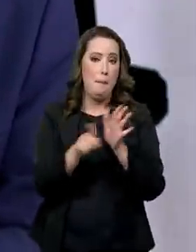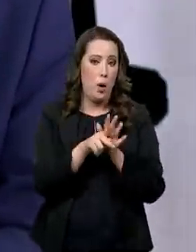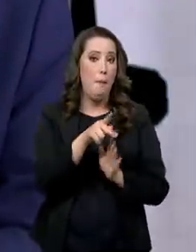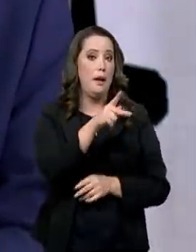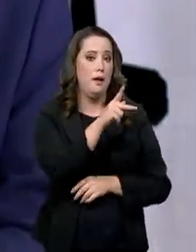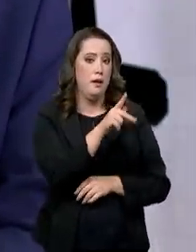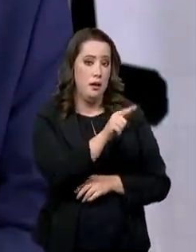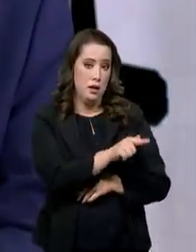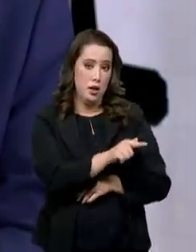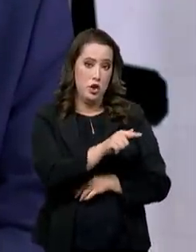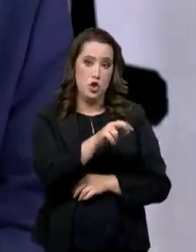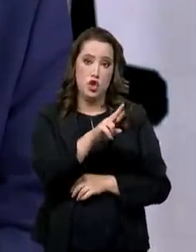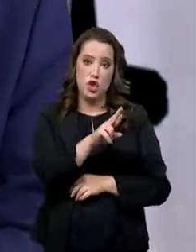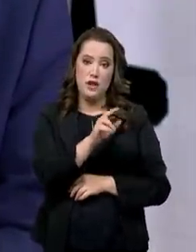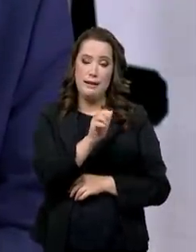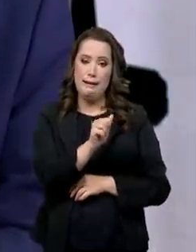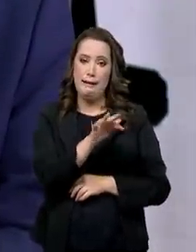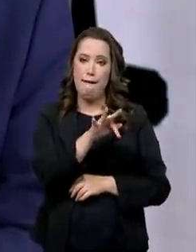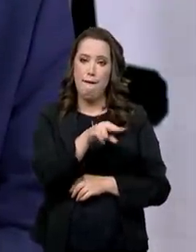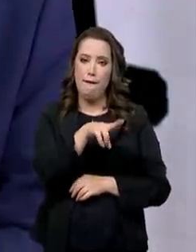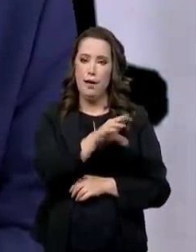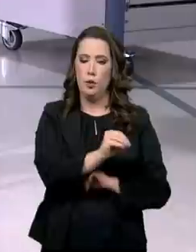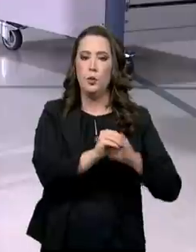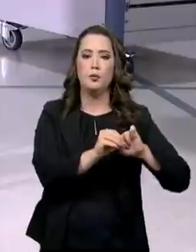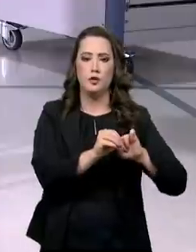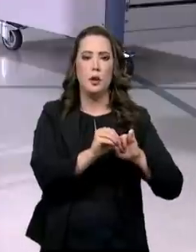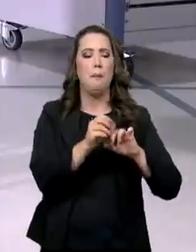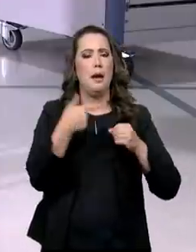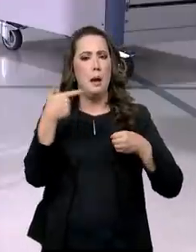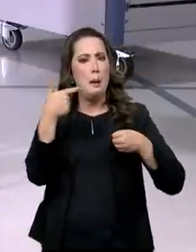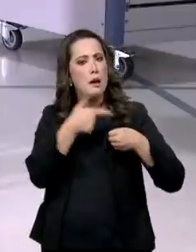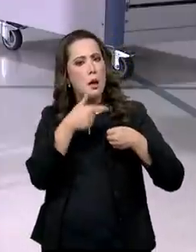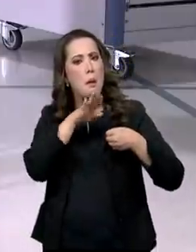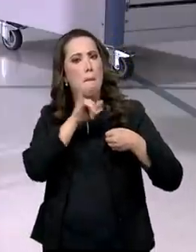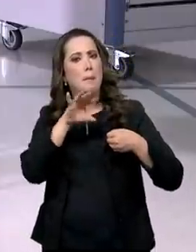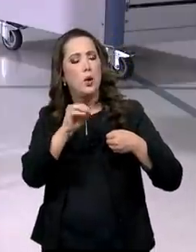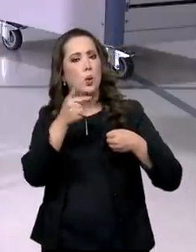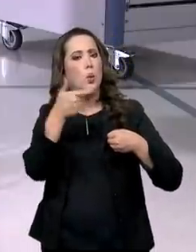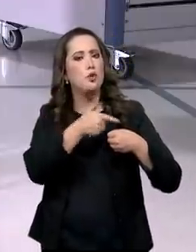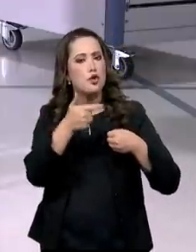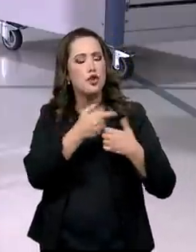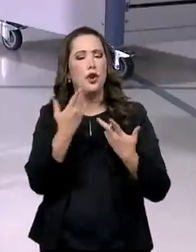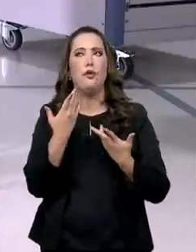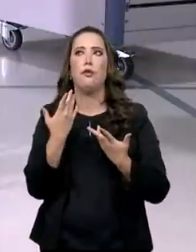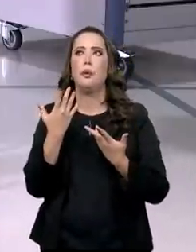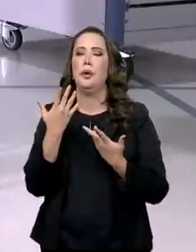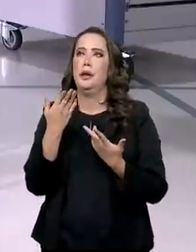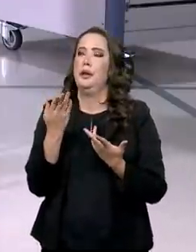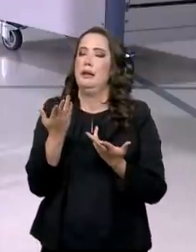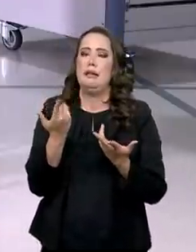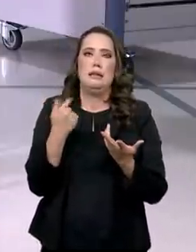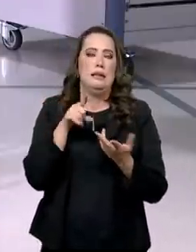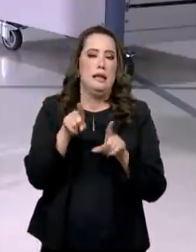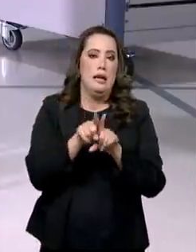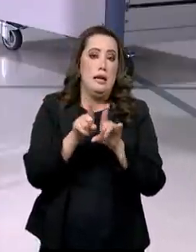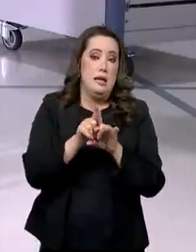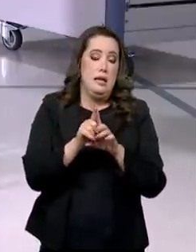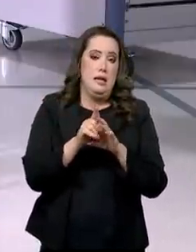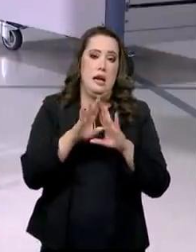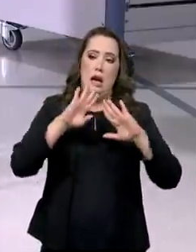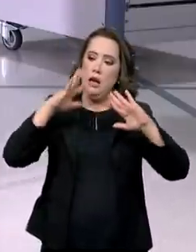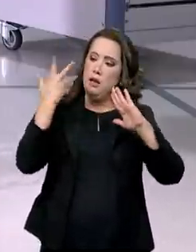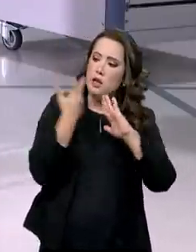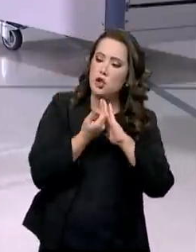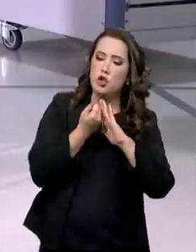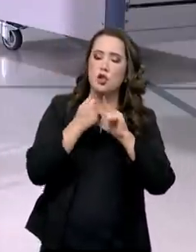biocombustível, a gente não falou sobre isso aqui. A criação do Centro de Tecnologias para Energias Renováveis do Semiárido, lá em